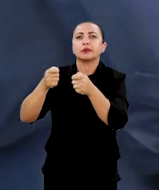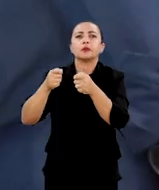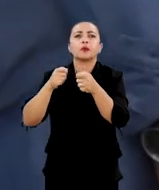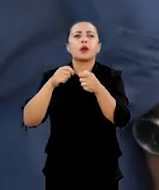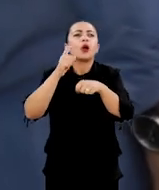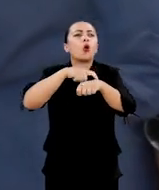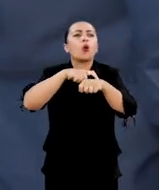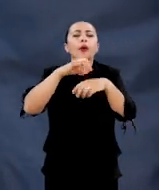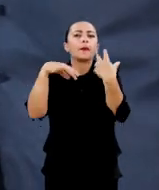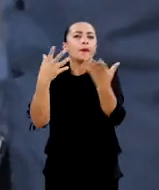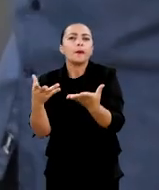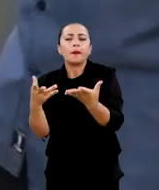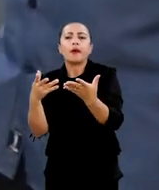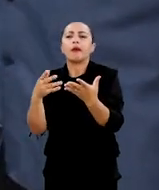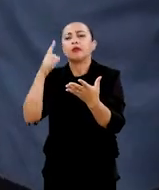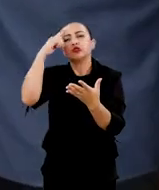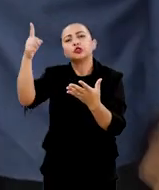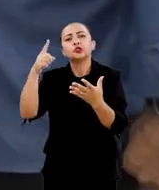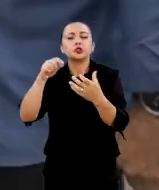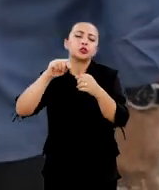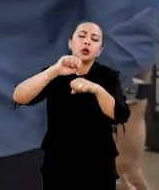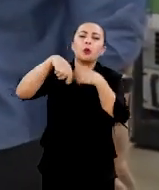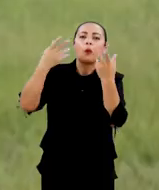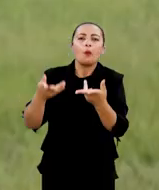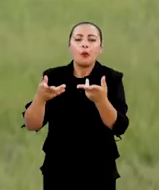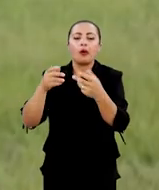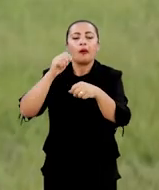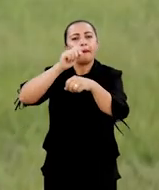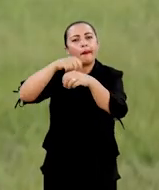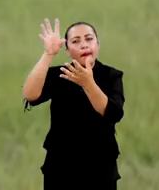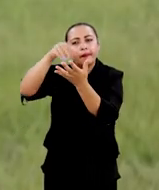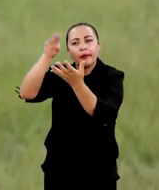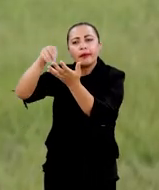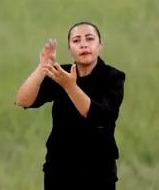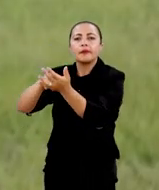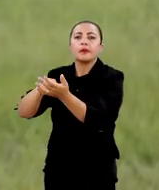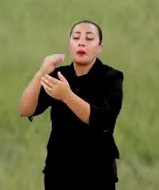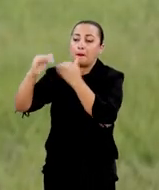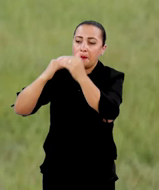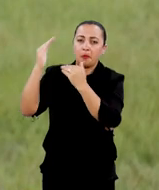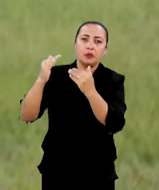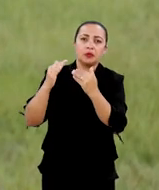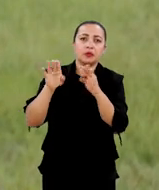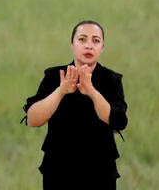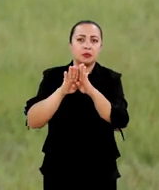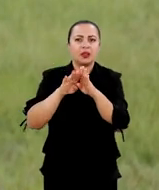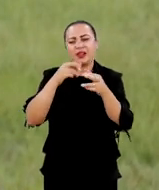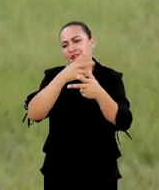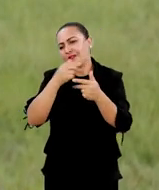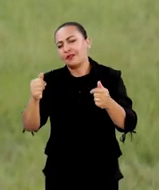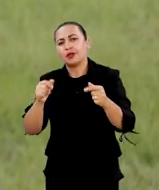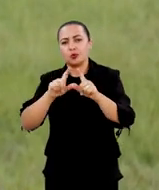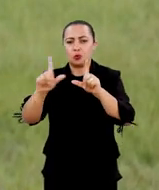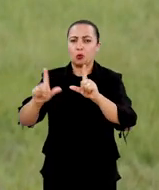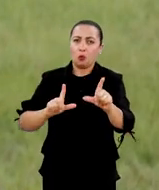perturbado esteve. E isso é importante para fazer simulações e para poder processar em diversos programas